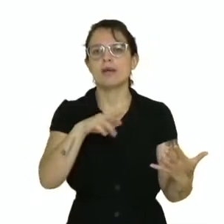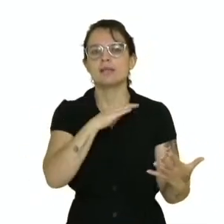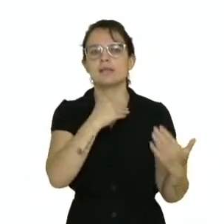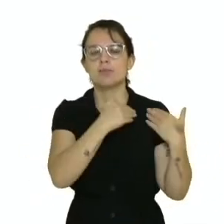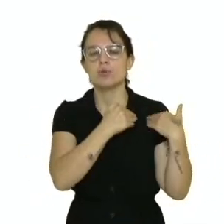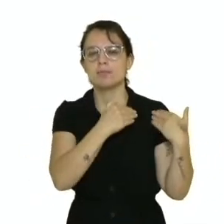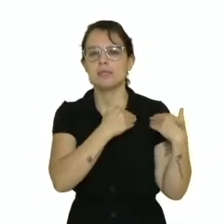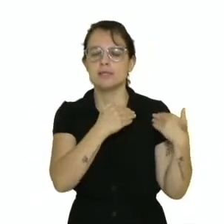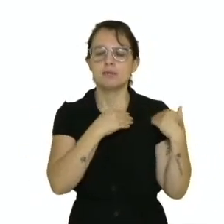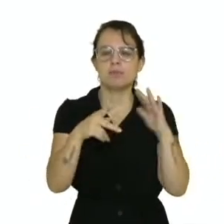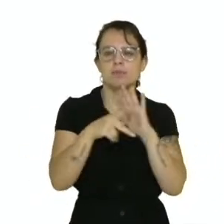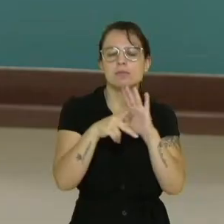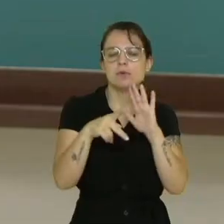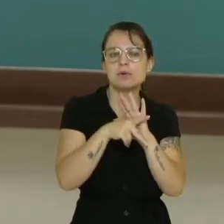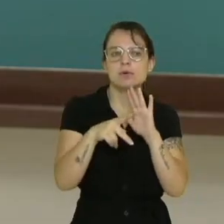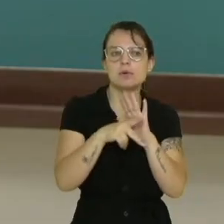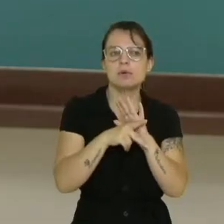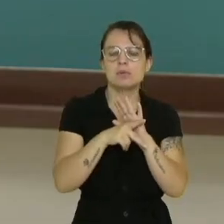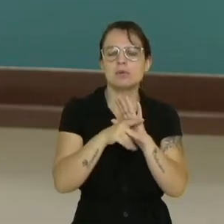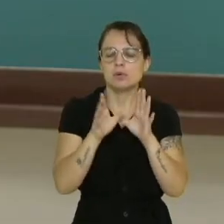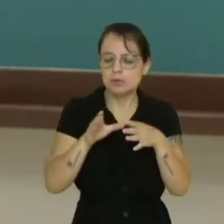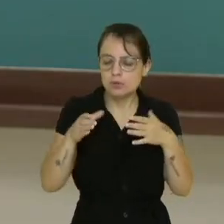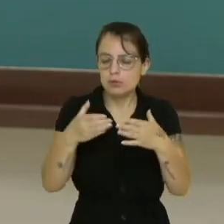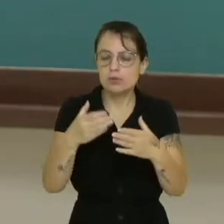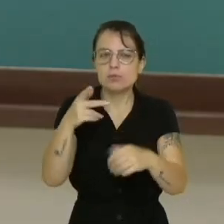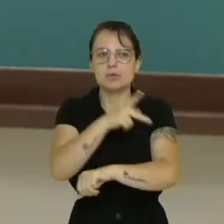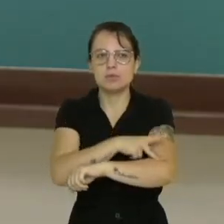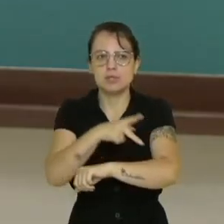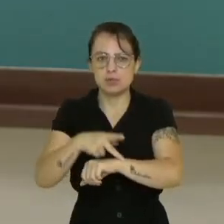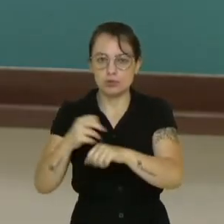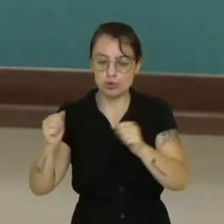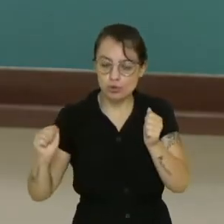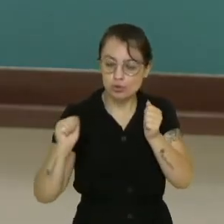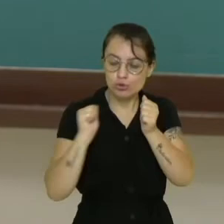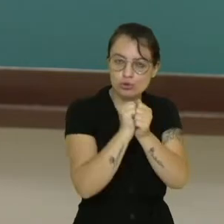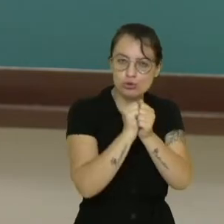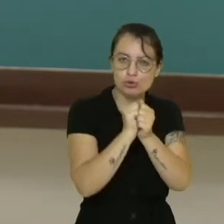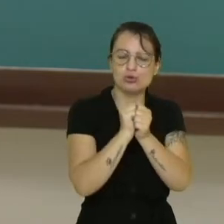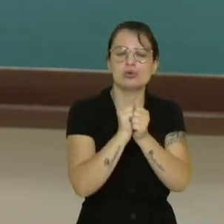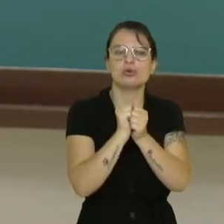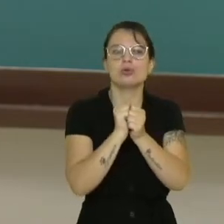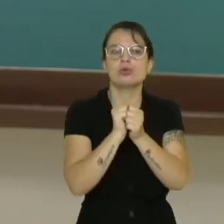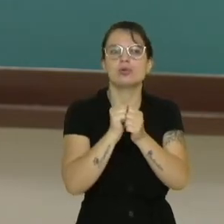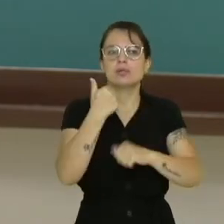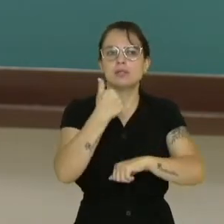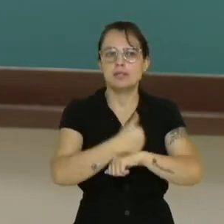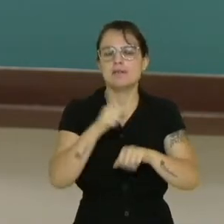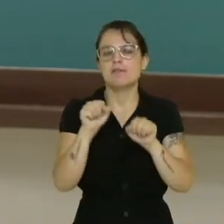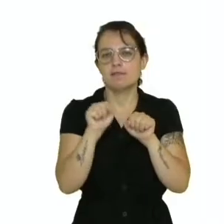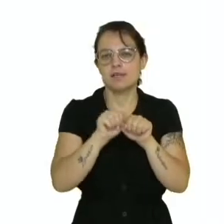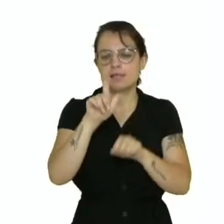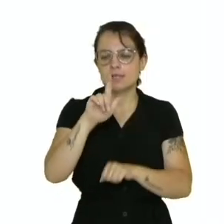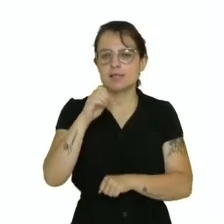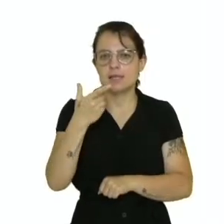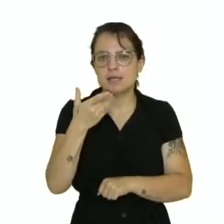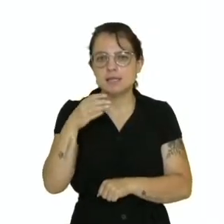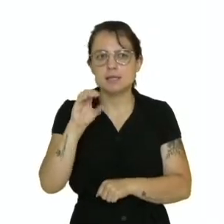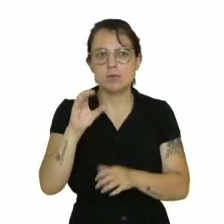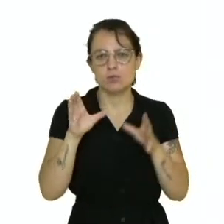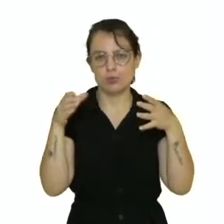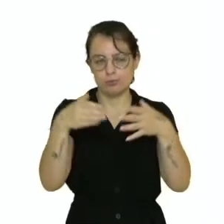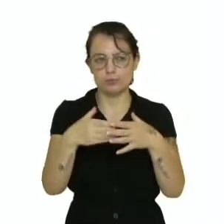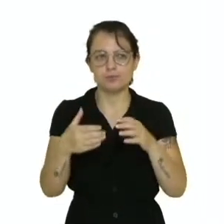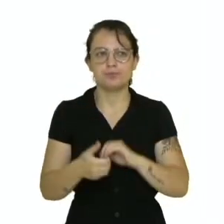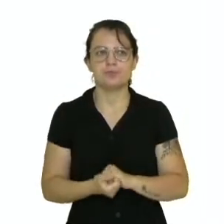pedagógica que junto com a equipe diretiva formam a equipe gestora? Os pedagogos, as